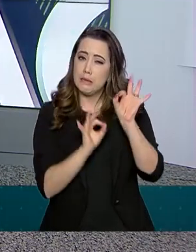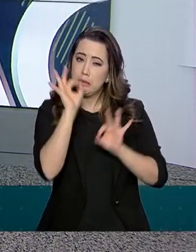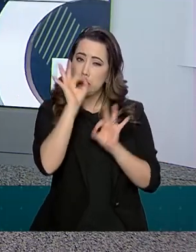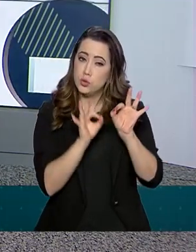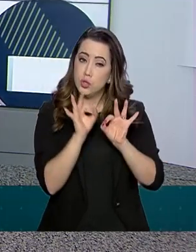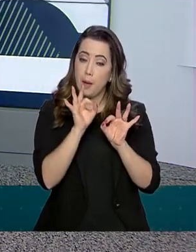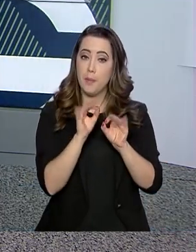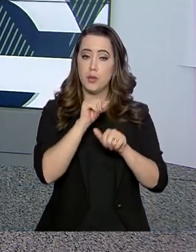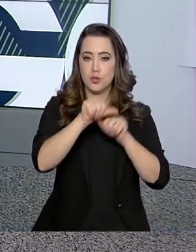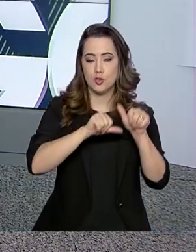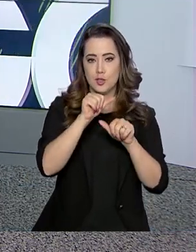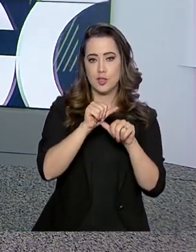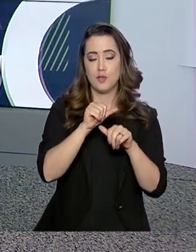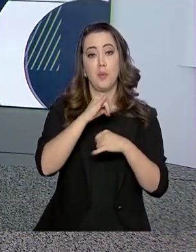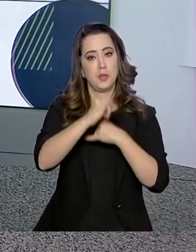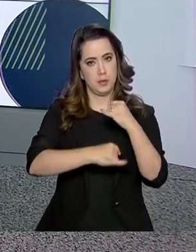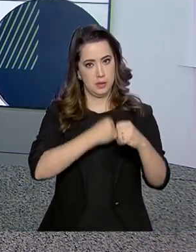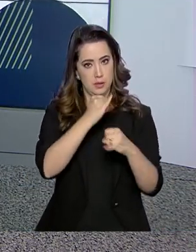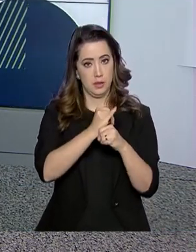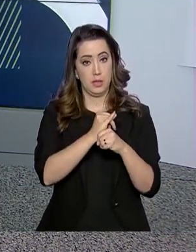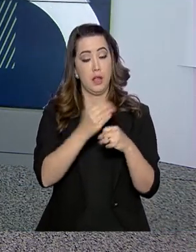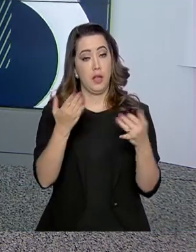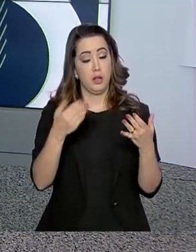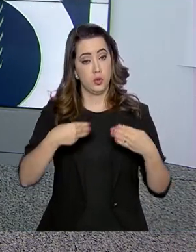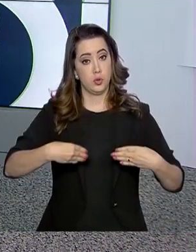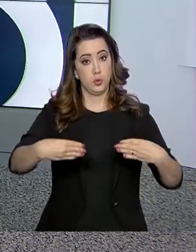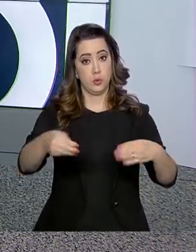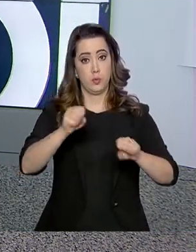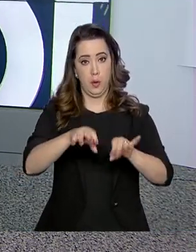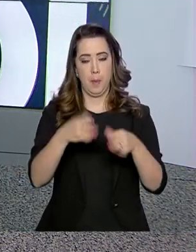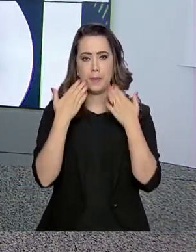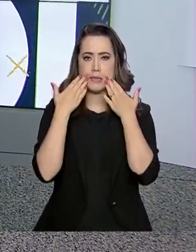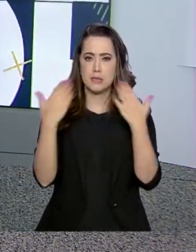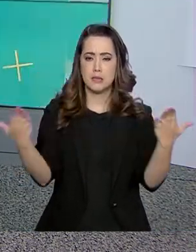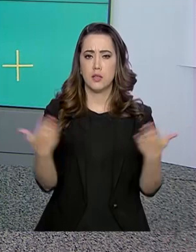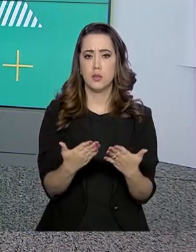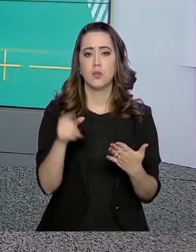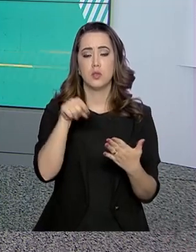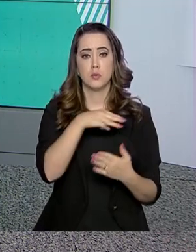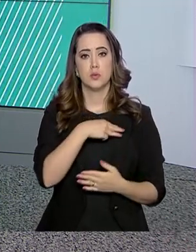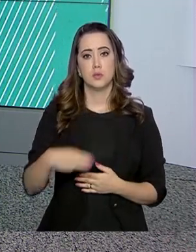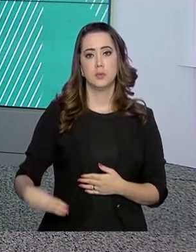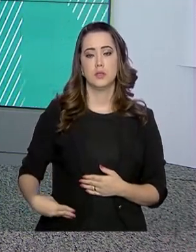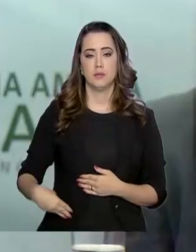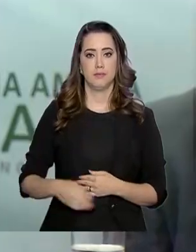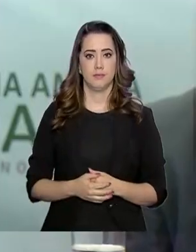Transformação Digital no MEC foi apresentado hoje pelo ministro Abraham Weintraub.